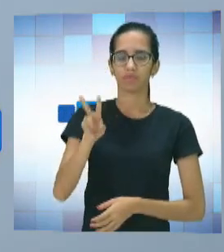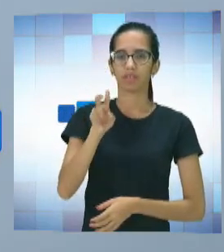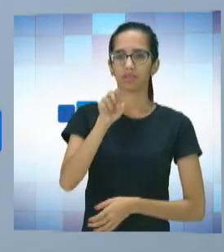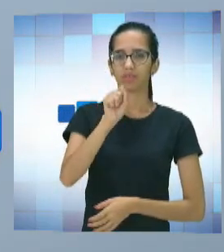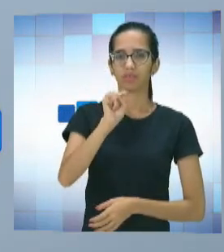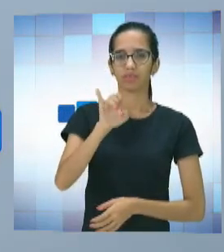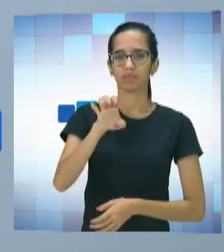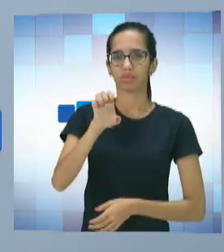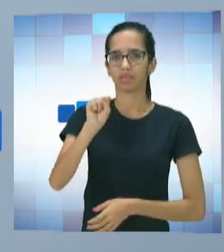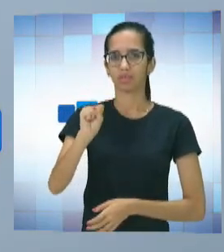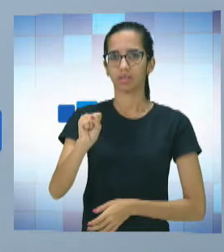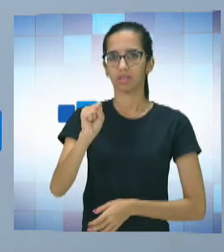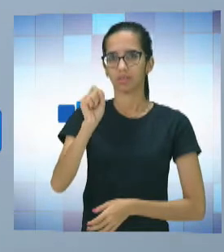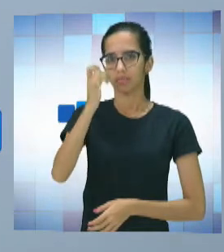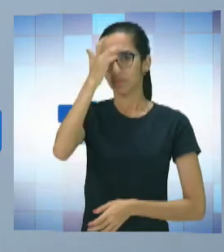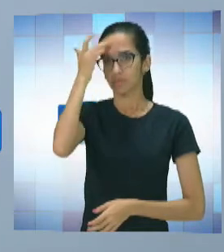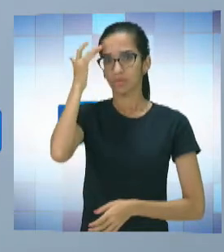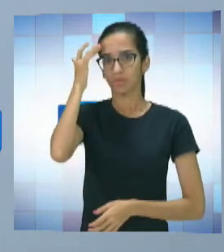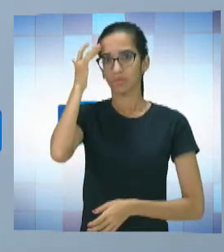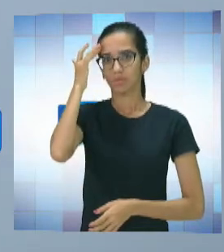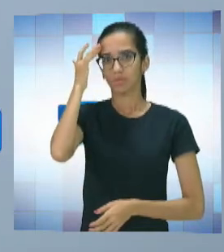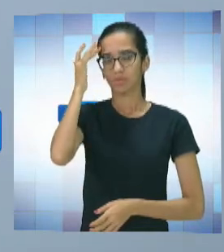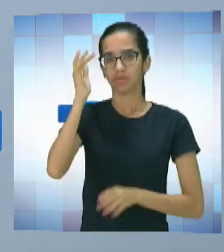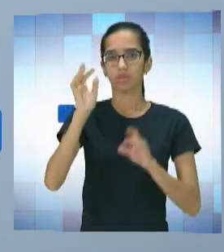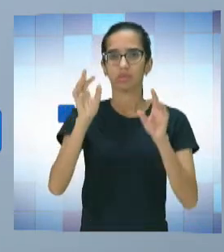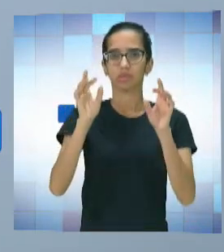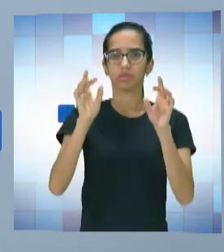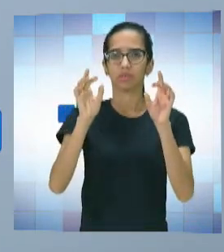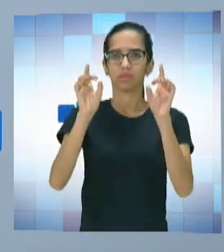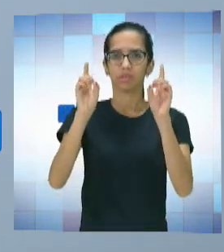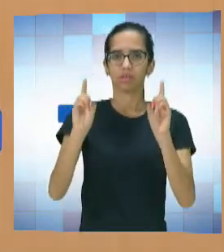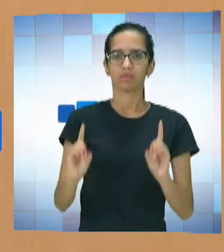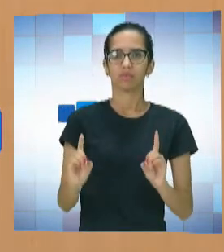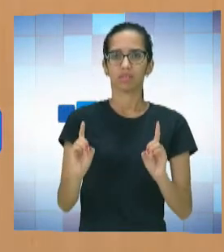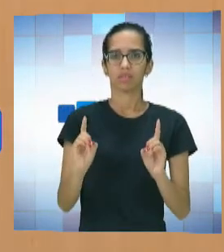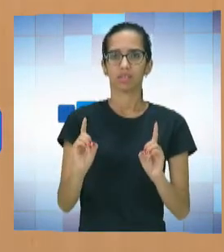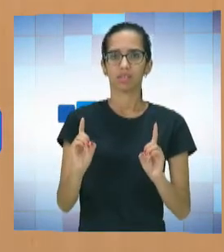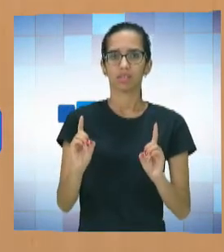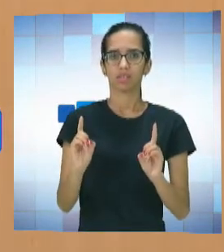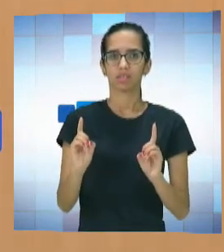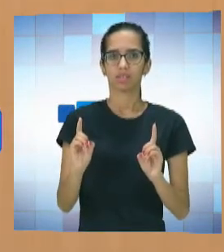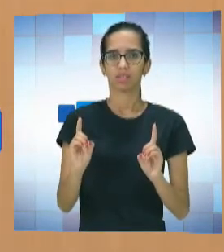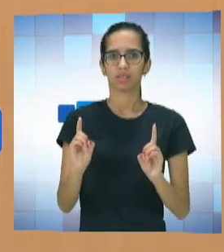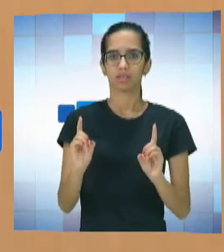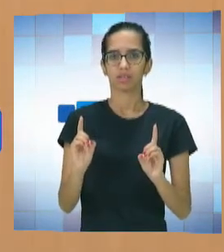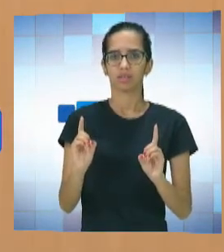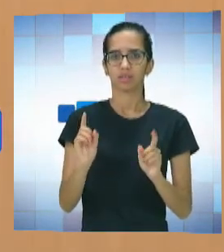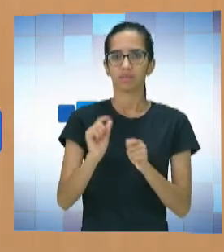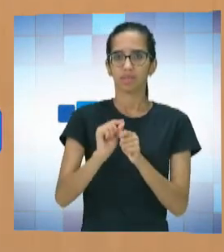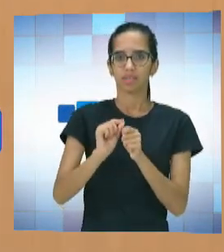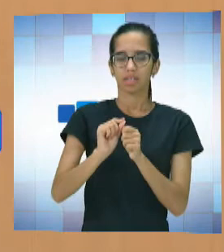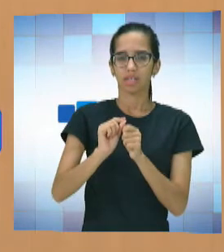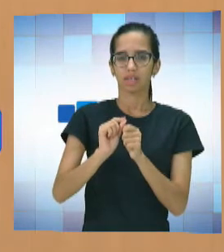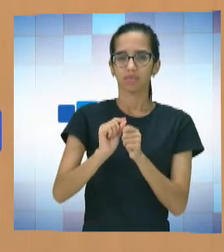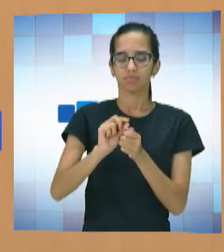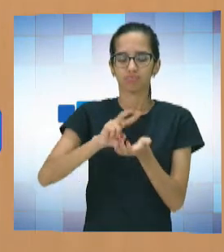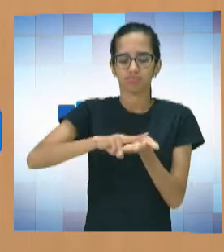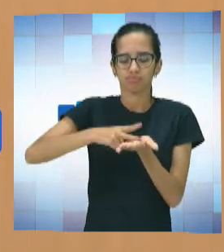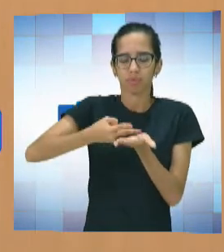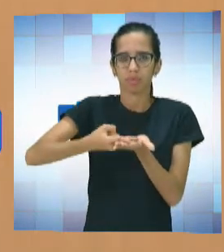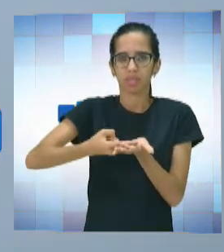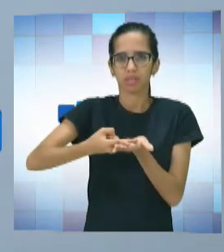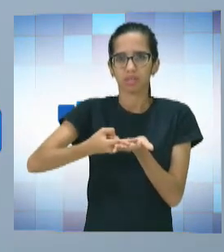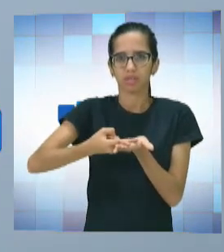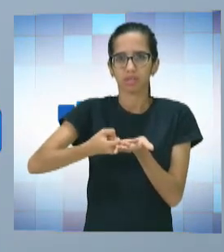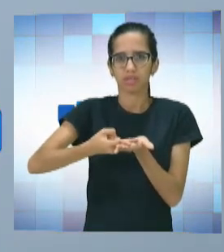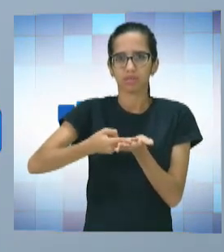garotos com deficiência intelectual fazendo a interpretação de texto. É incrível você